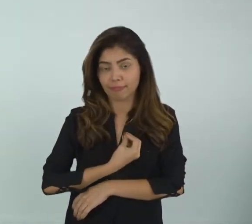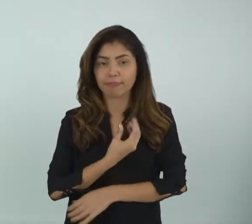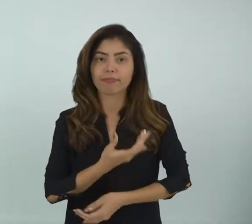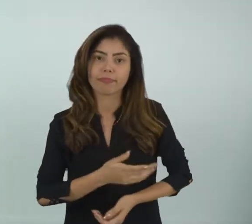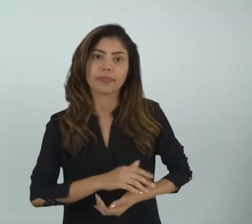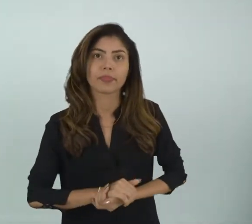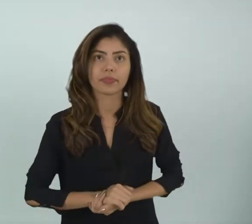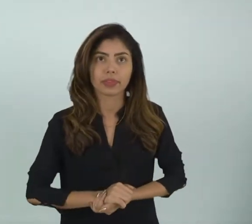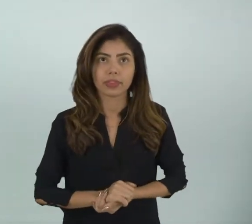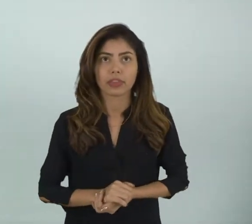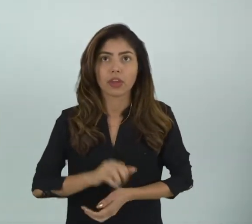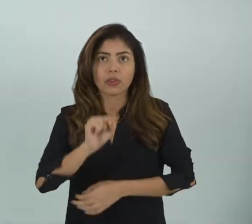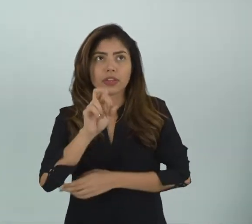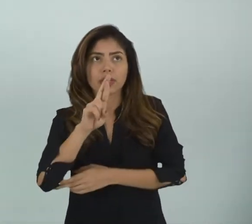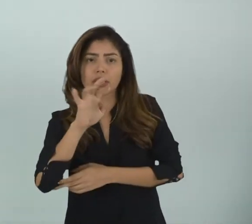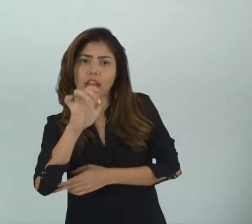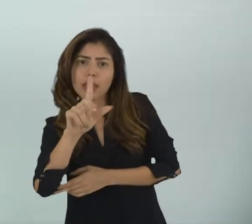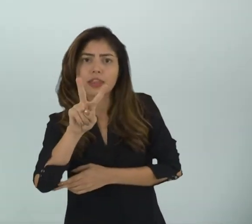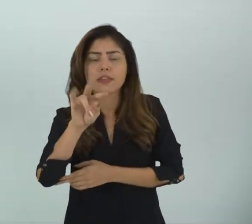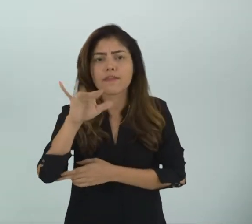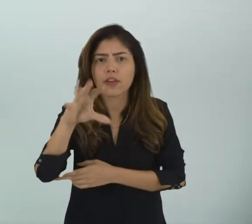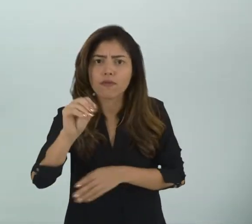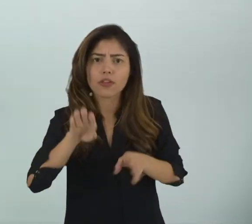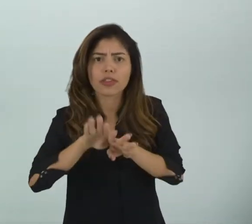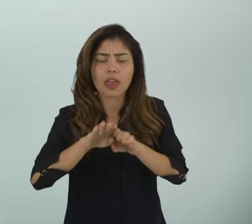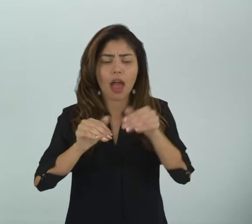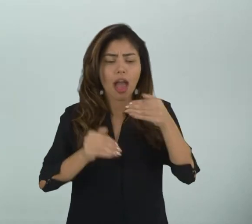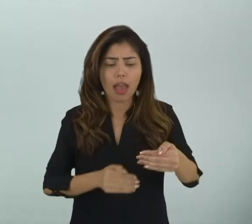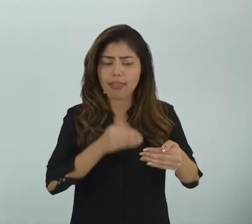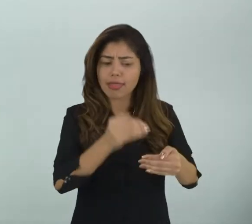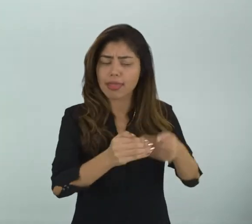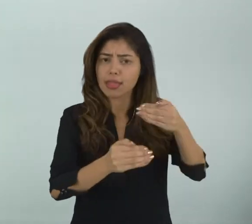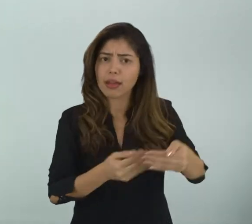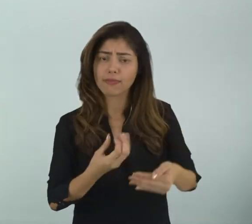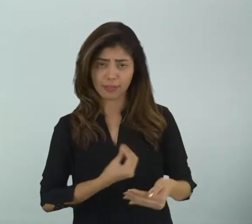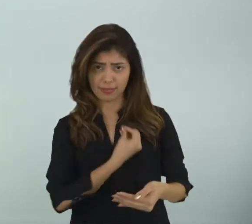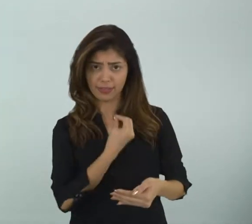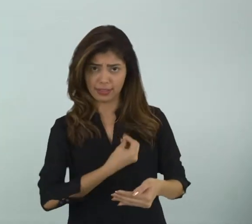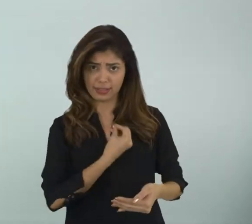E os seres vivos Eles têm etapas Da sua vida